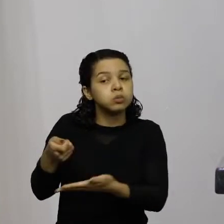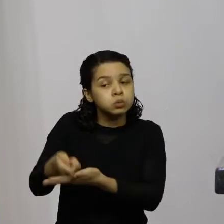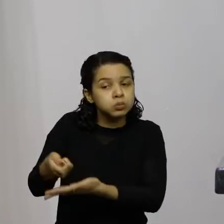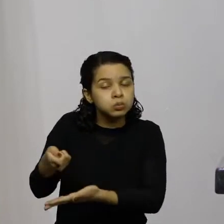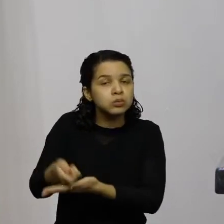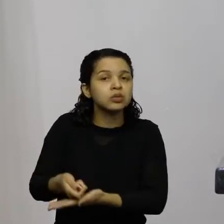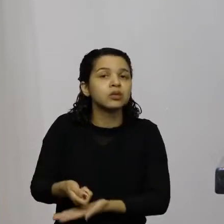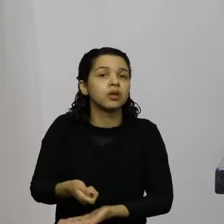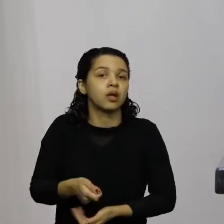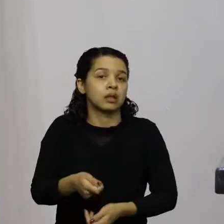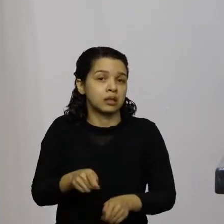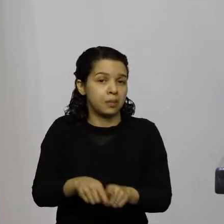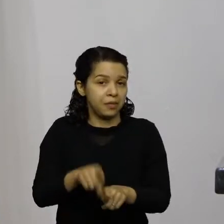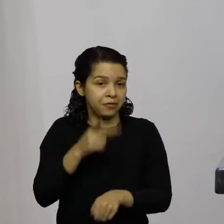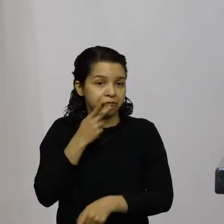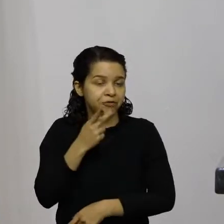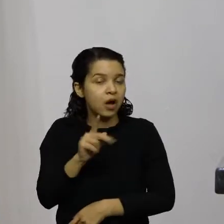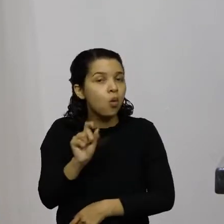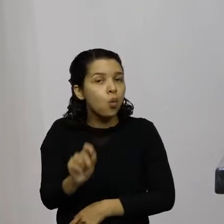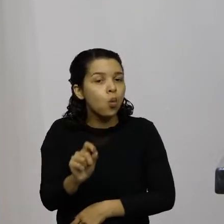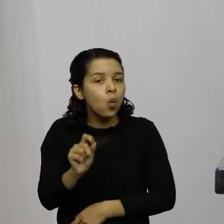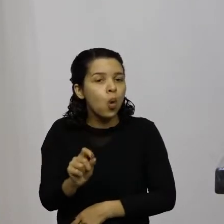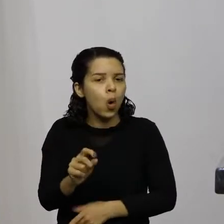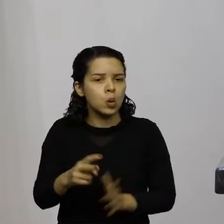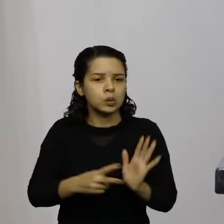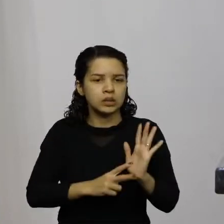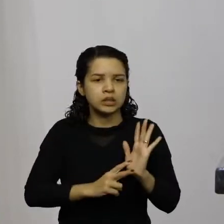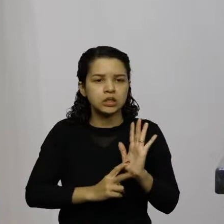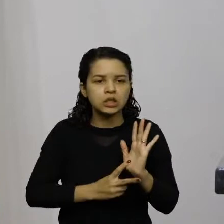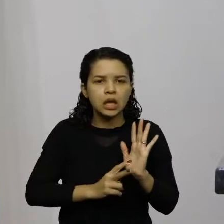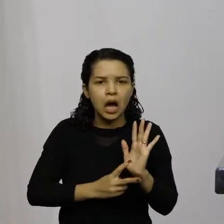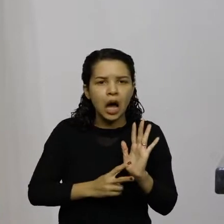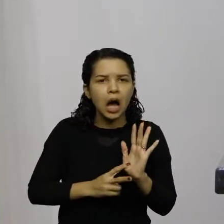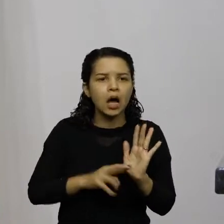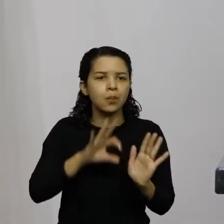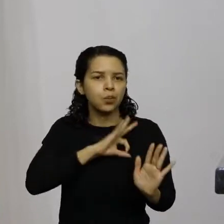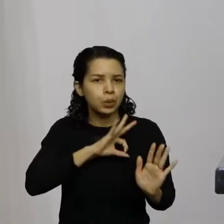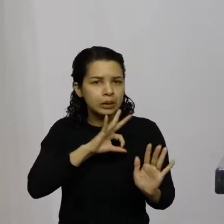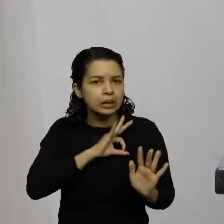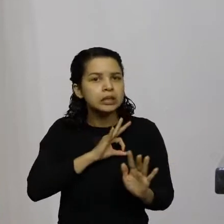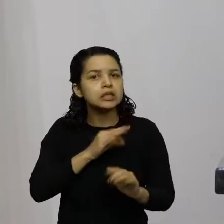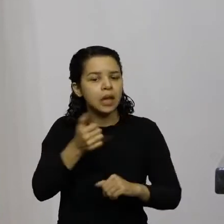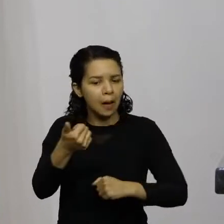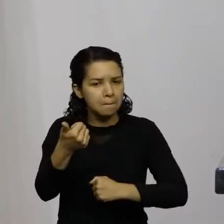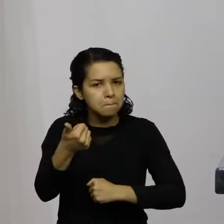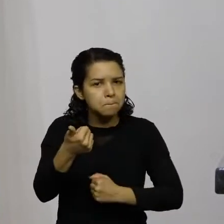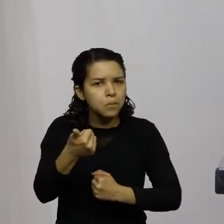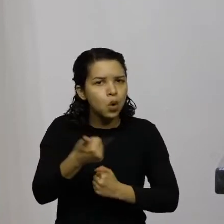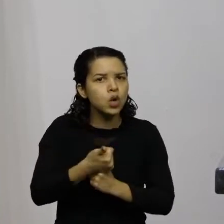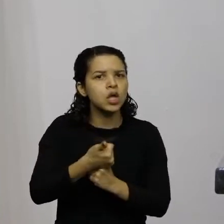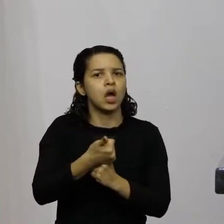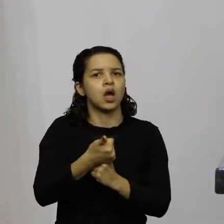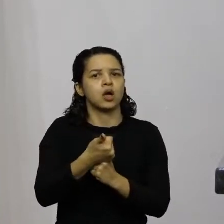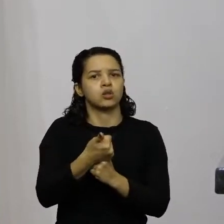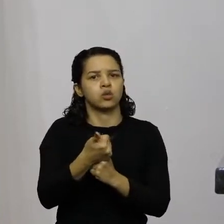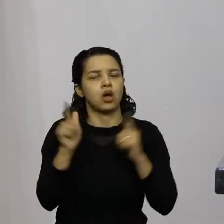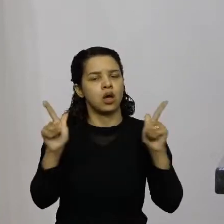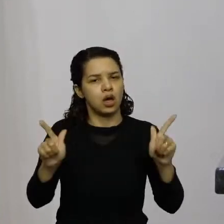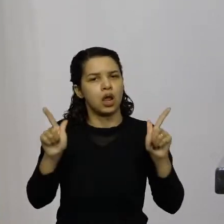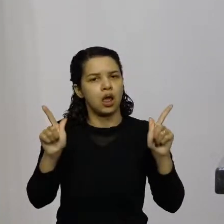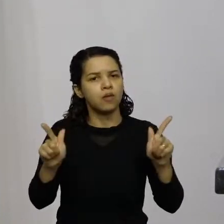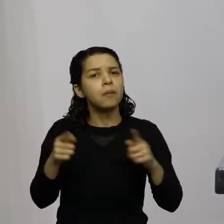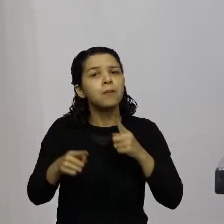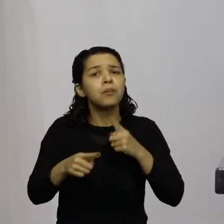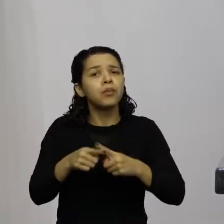dizendo o seguinte não o sindicato polícia está apoiando a greve de vocês por que estaria fazendo isso